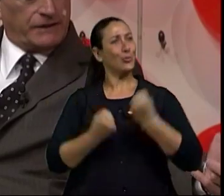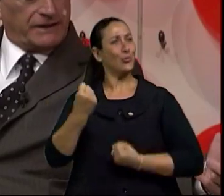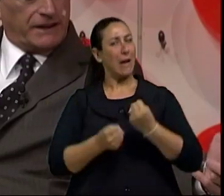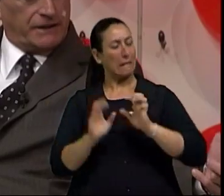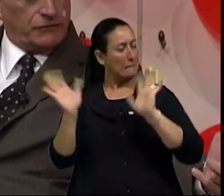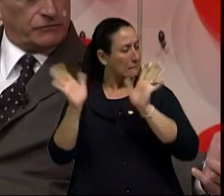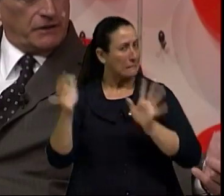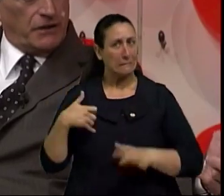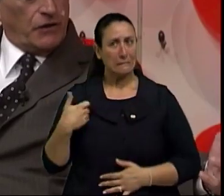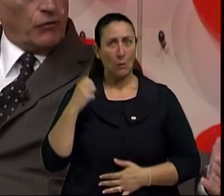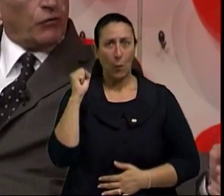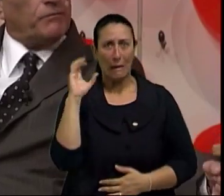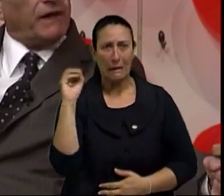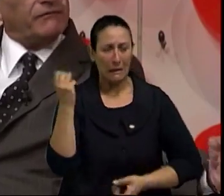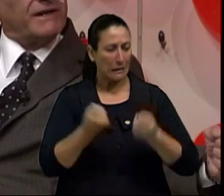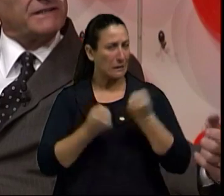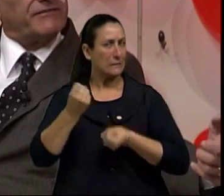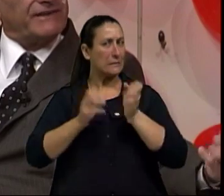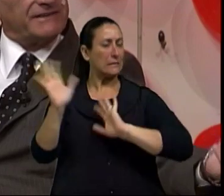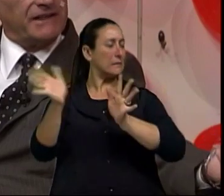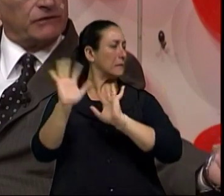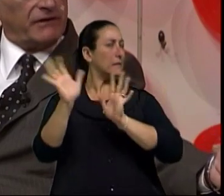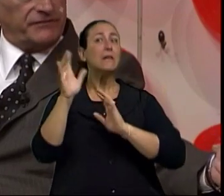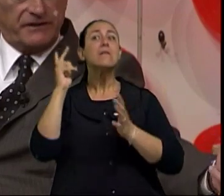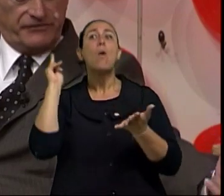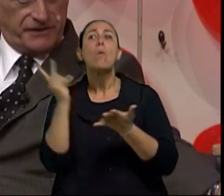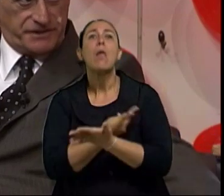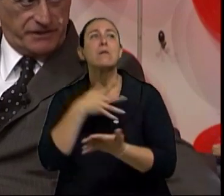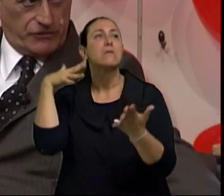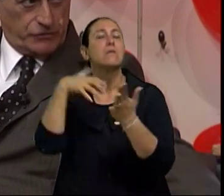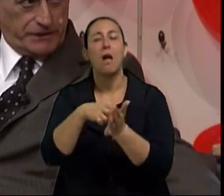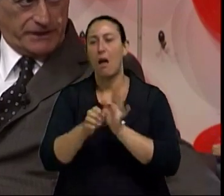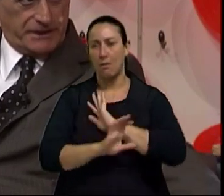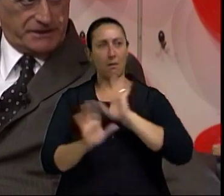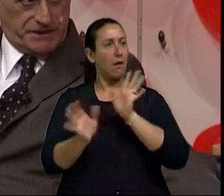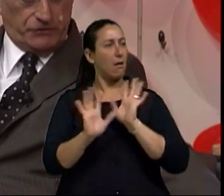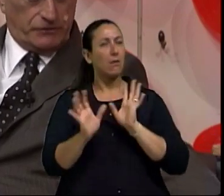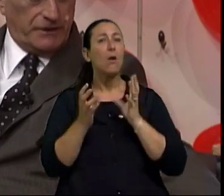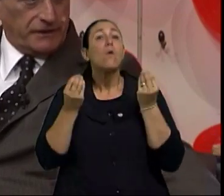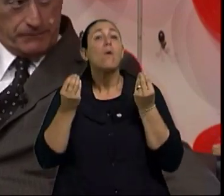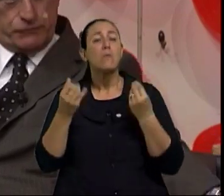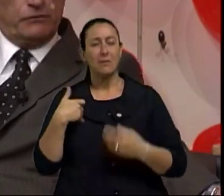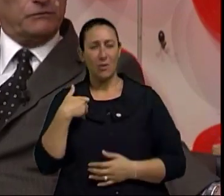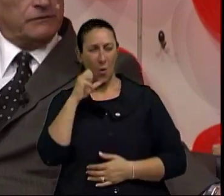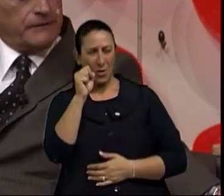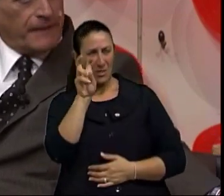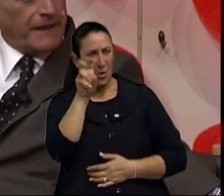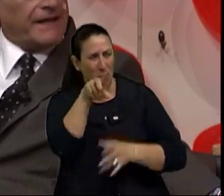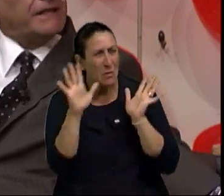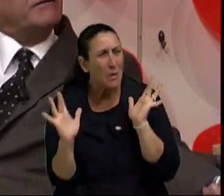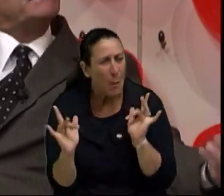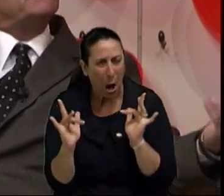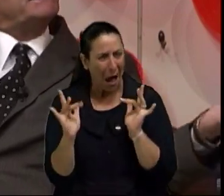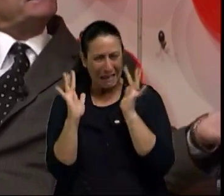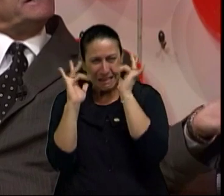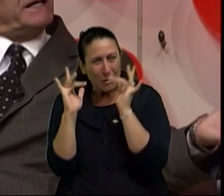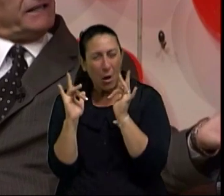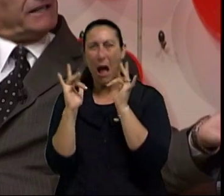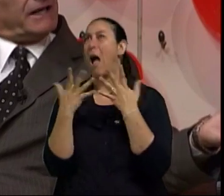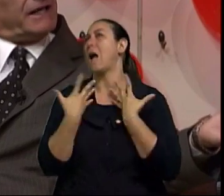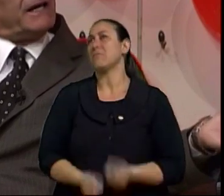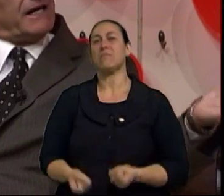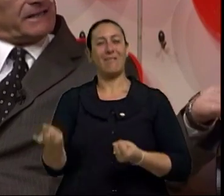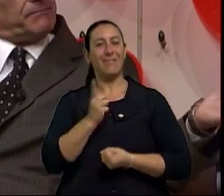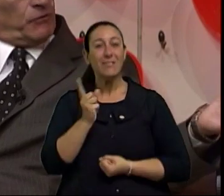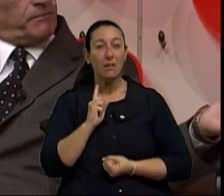o carro aos 80 anos? Ou como é que tu vai refazer a tua vida afetiva aos 85? Que absurdo! Então existe